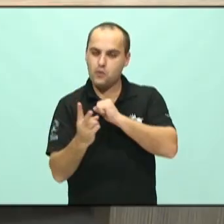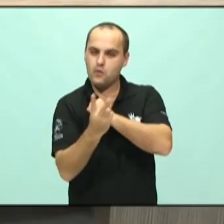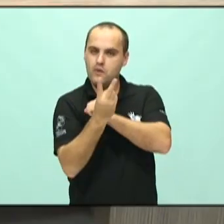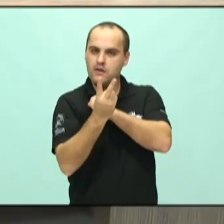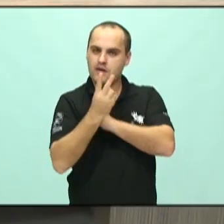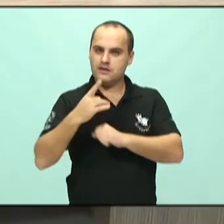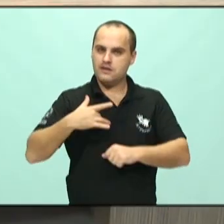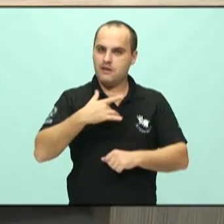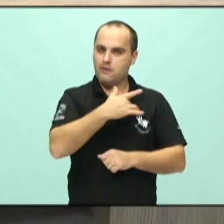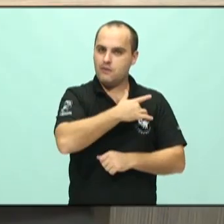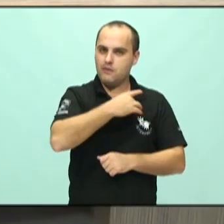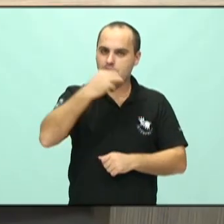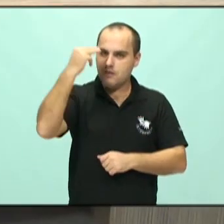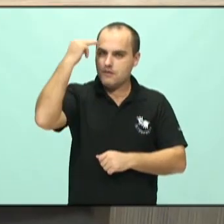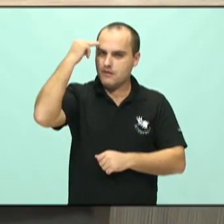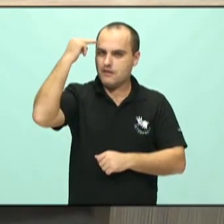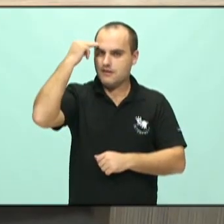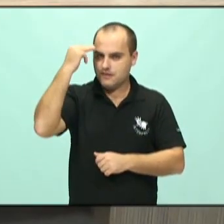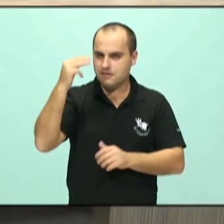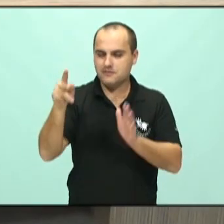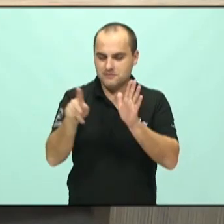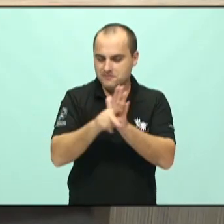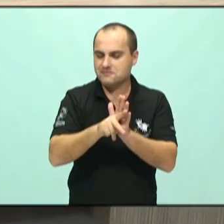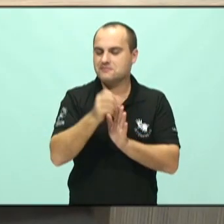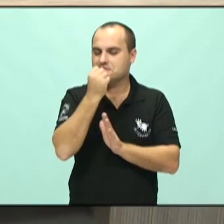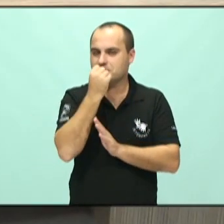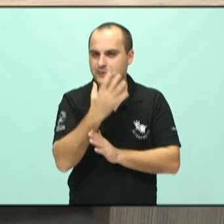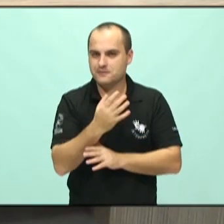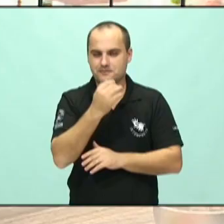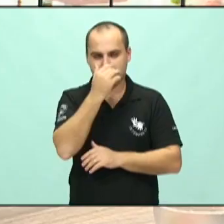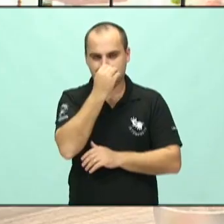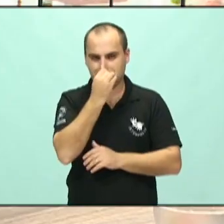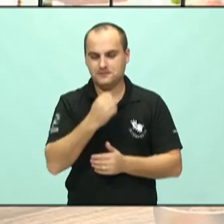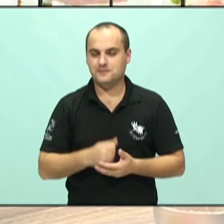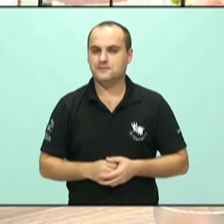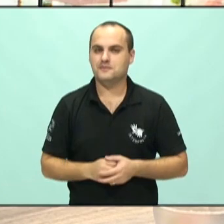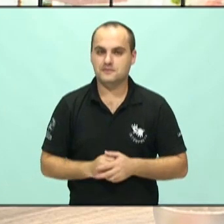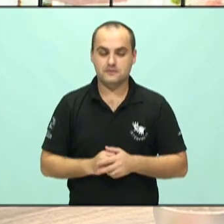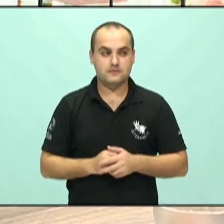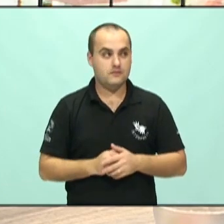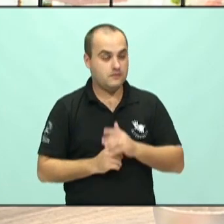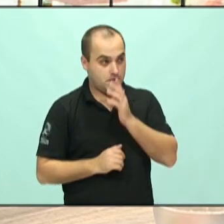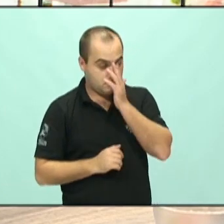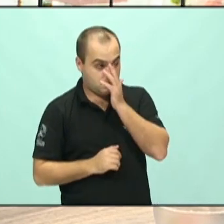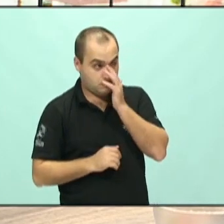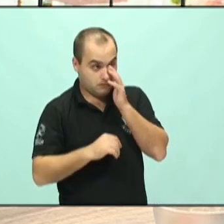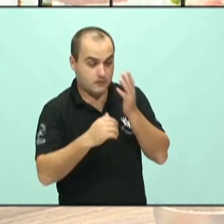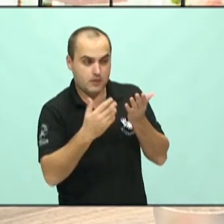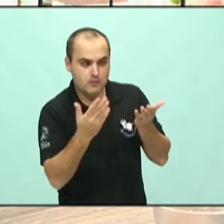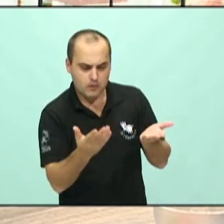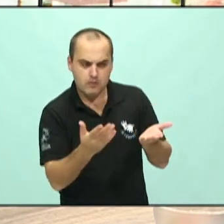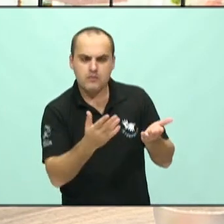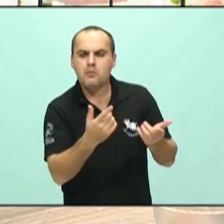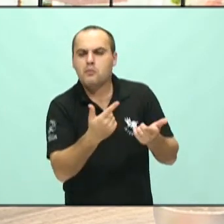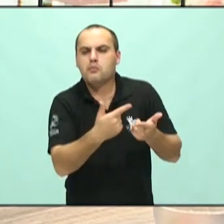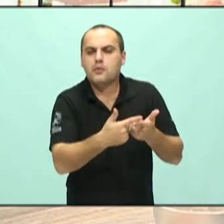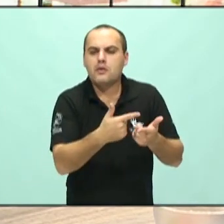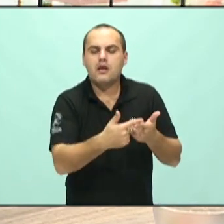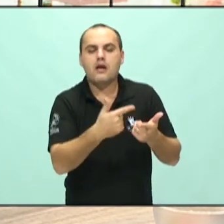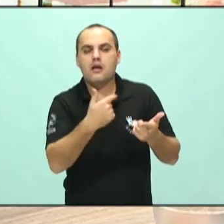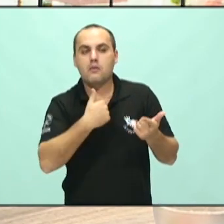TV Câmara abrir um espaço para a saúde mental. Bom, a situação que levou-nos a convidá-lo